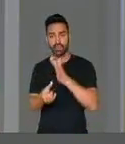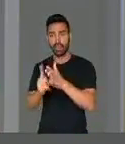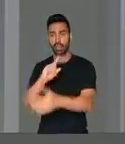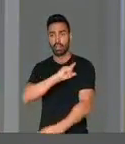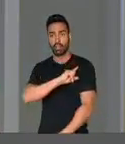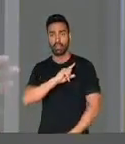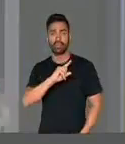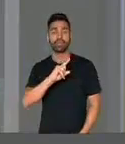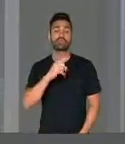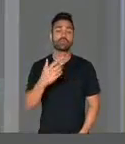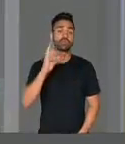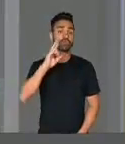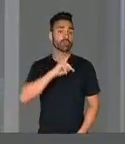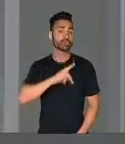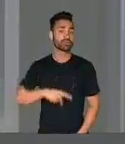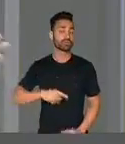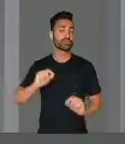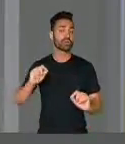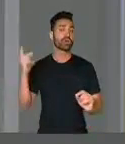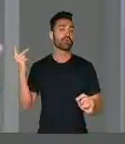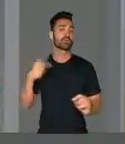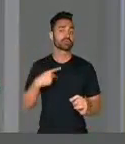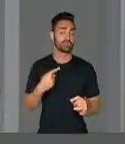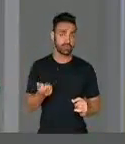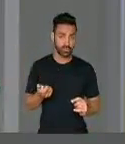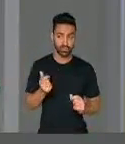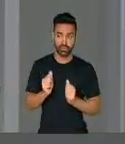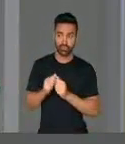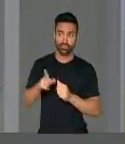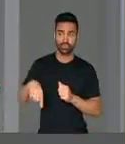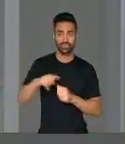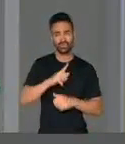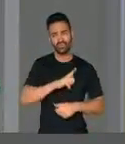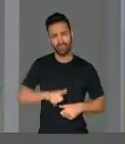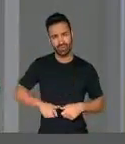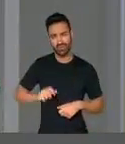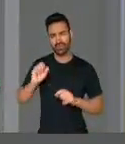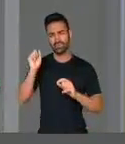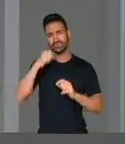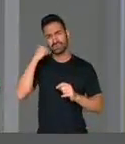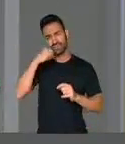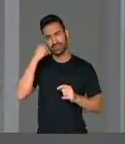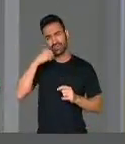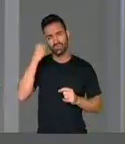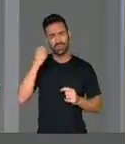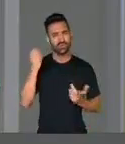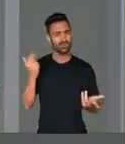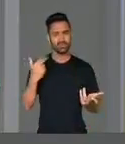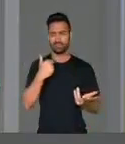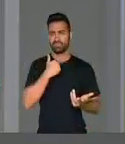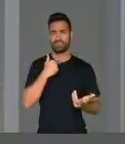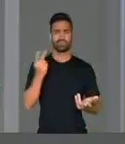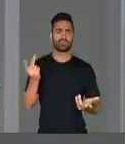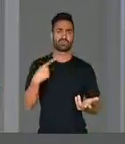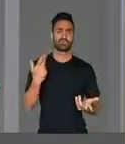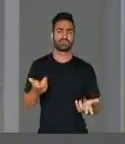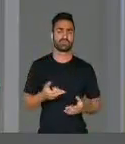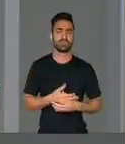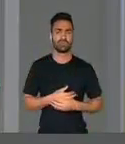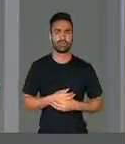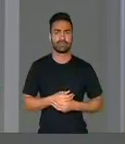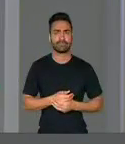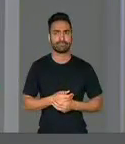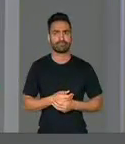presidente, o que aconteceu com os governadores e senadores não pode, não pode